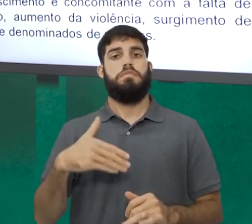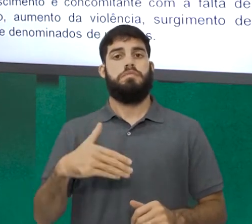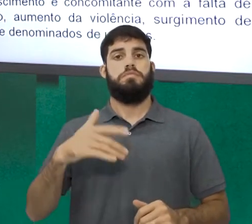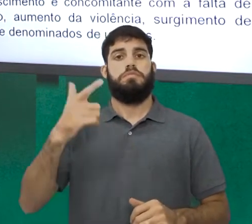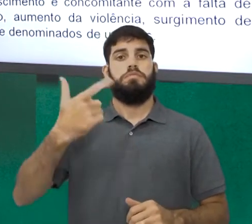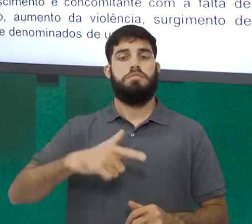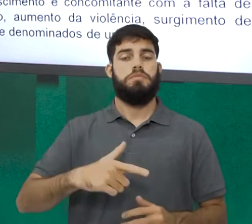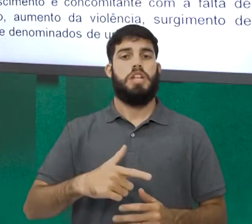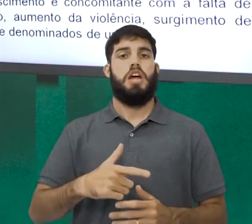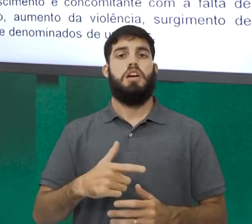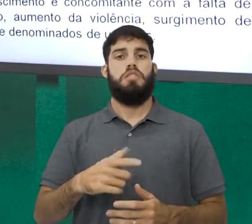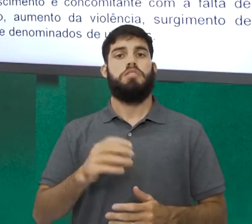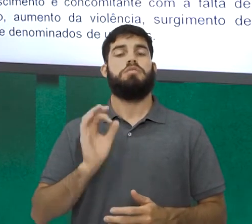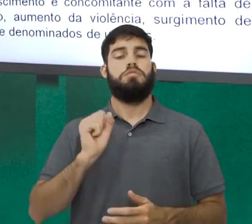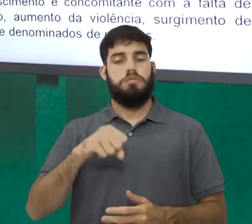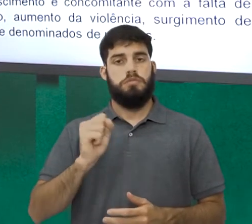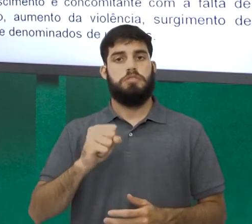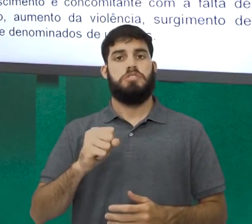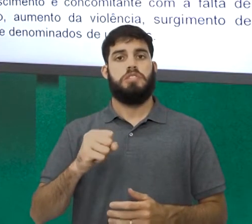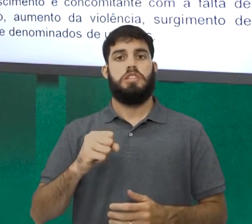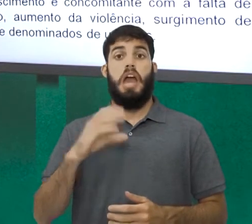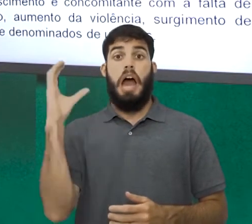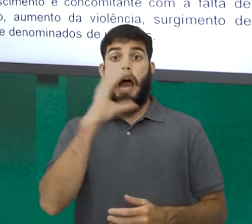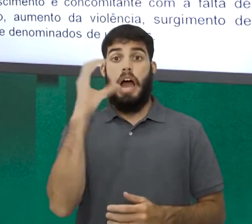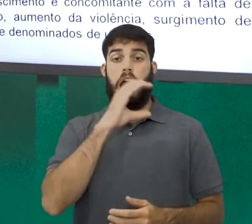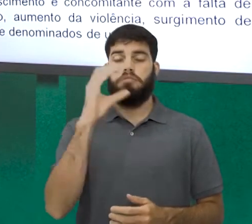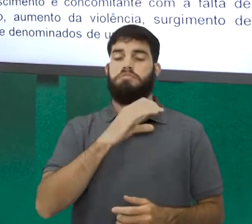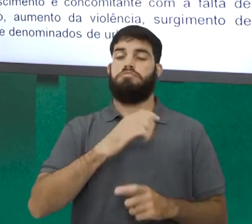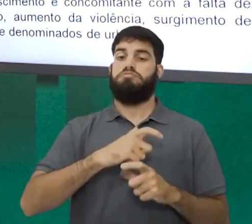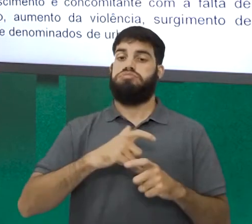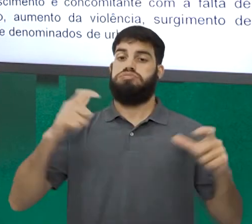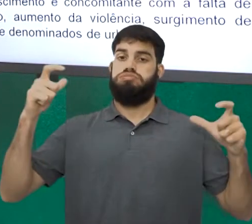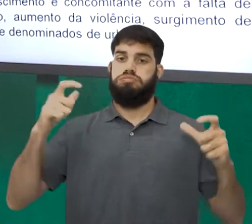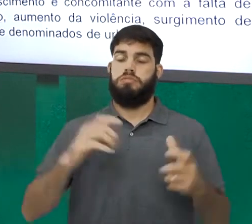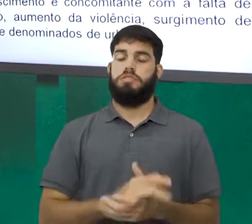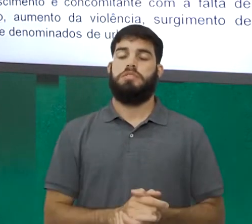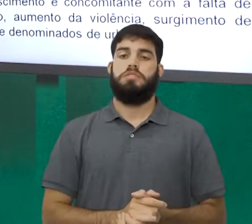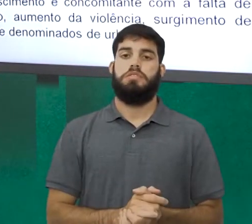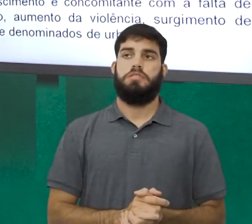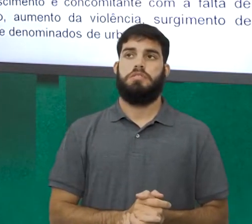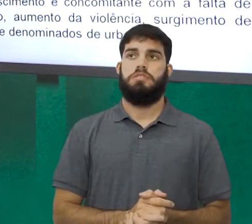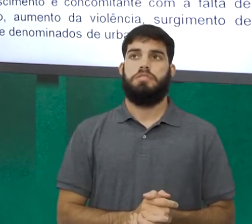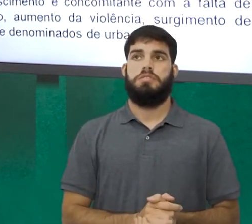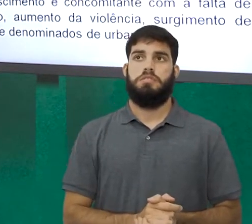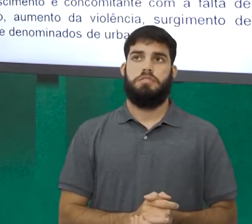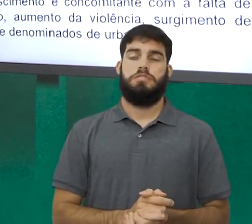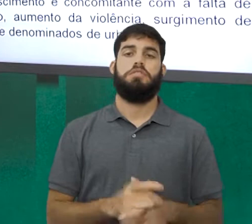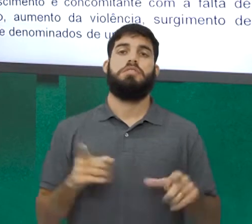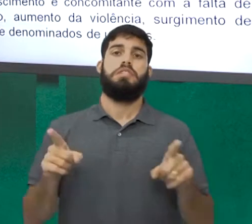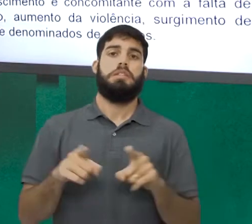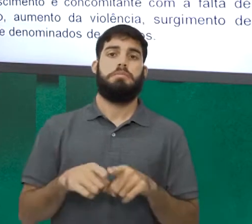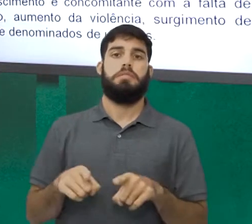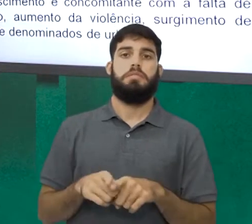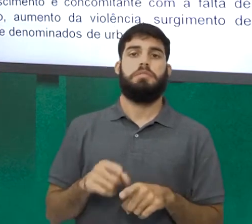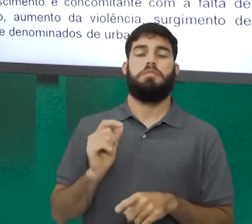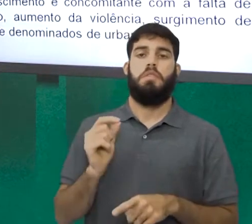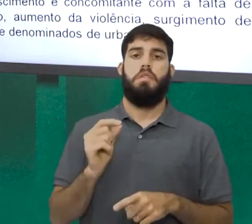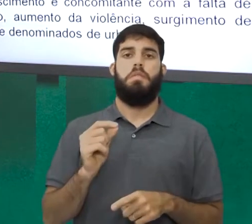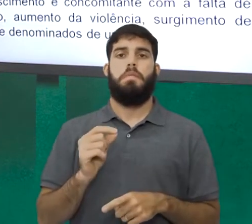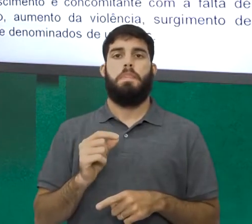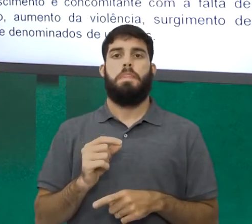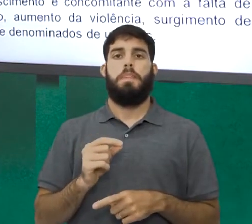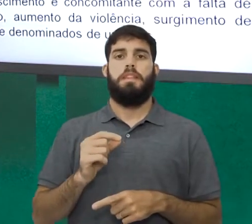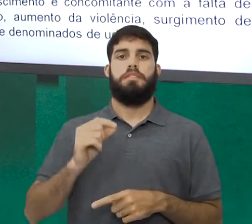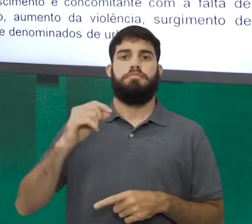mesmo muito acelerado o processo de urbanização em países como o Brasil, também México,